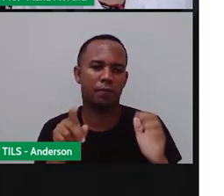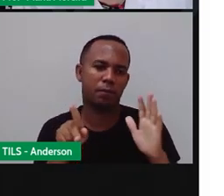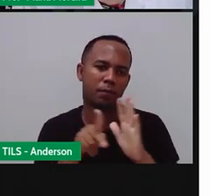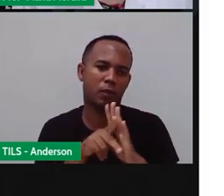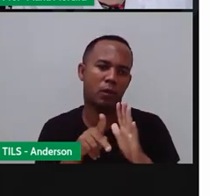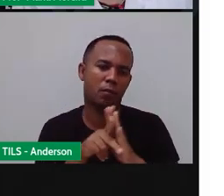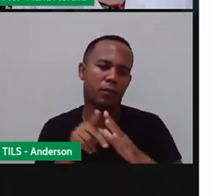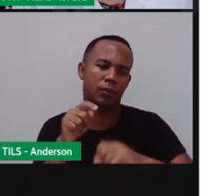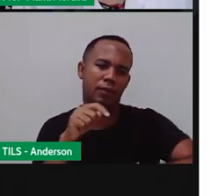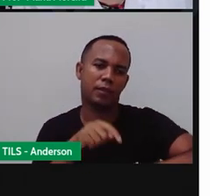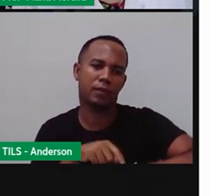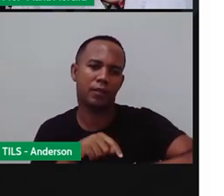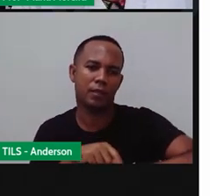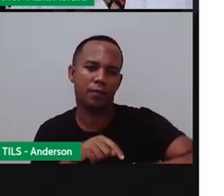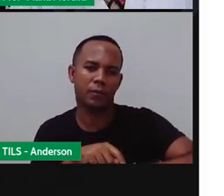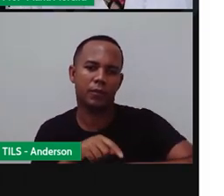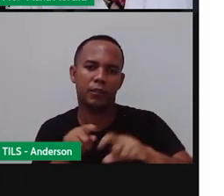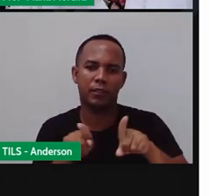tempo.